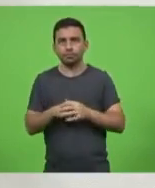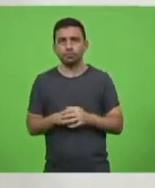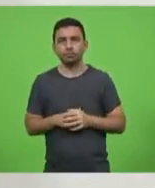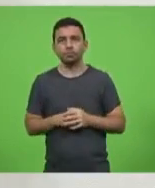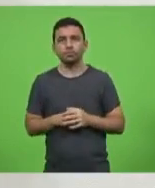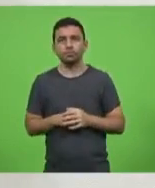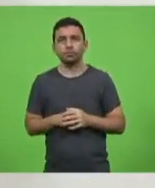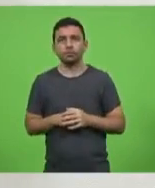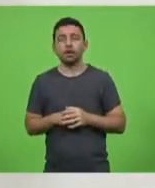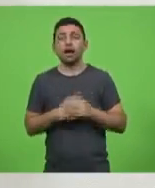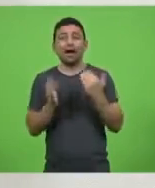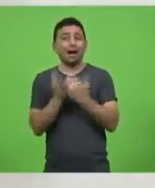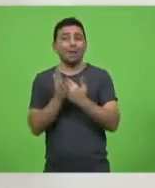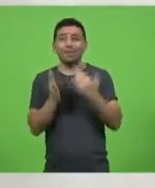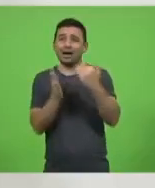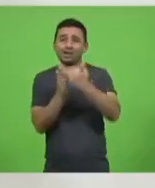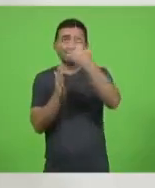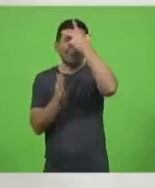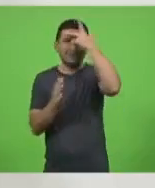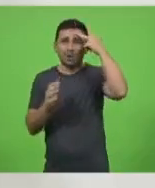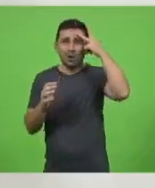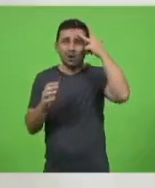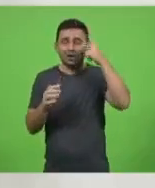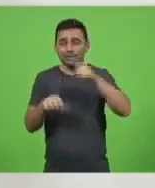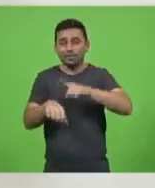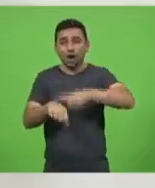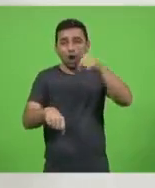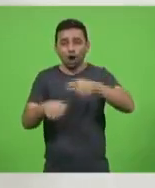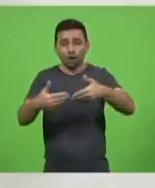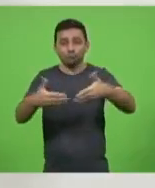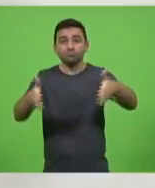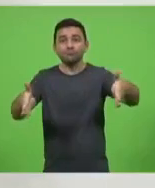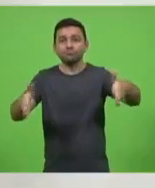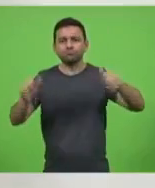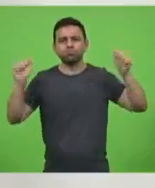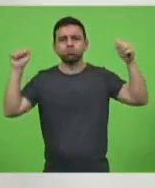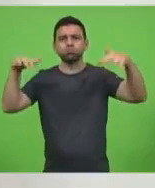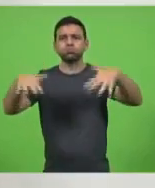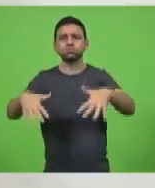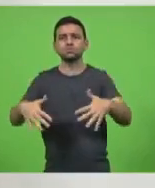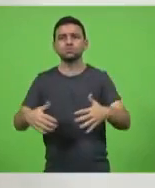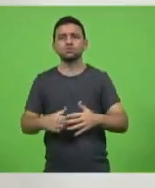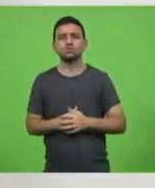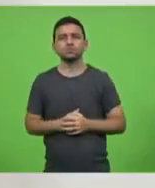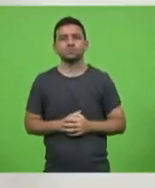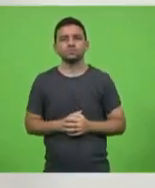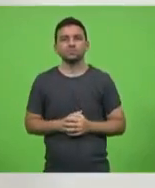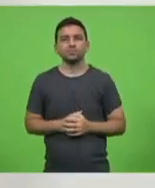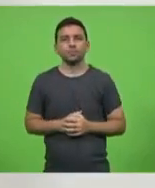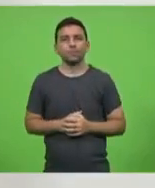vai aumentar o número de pessoas quando ele for reaberto. Deputado Sílvio.